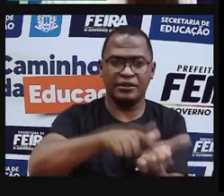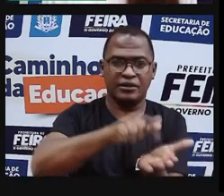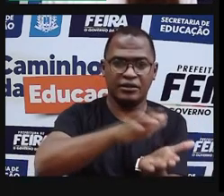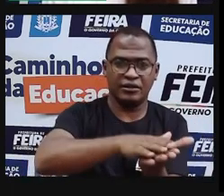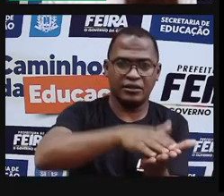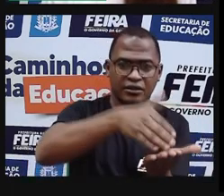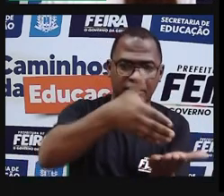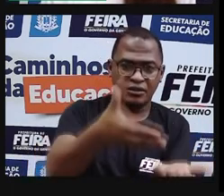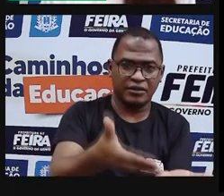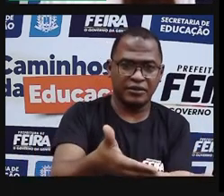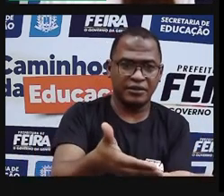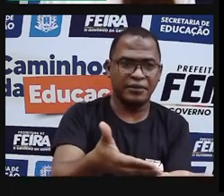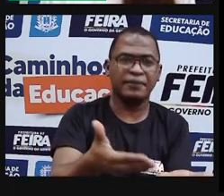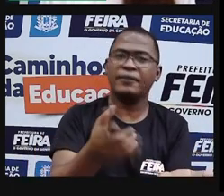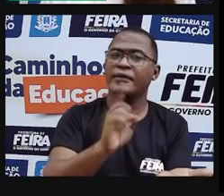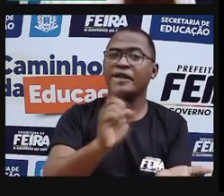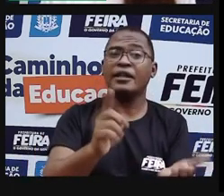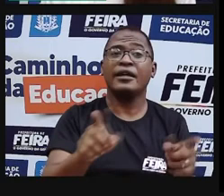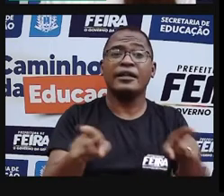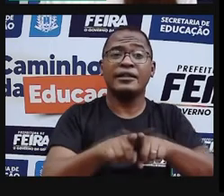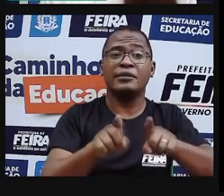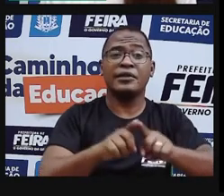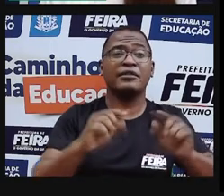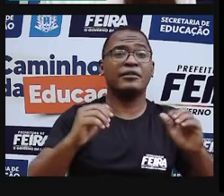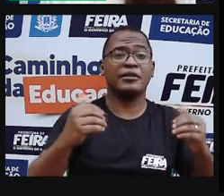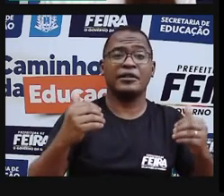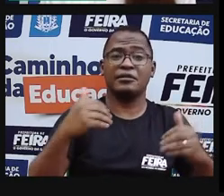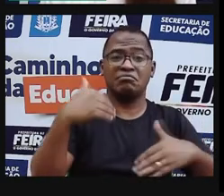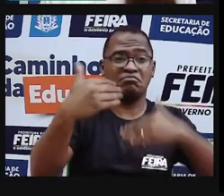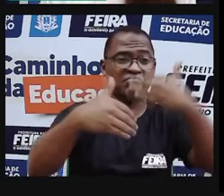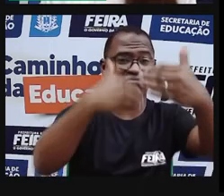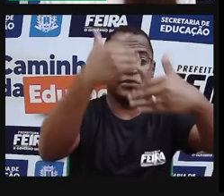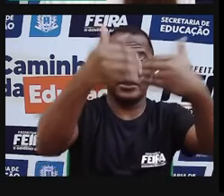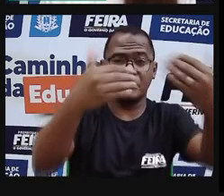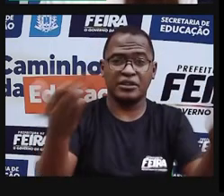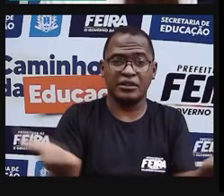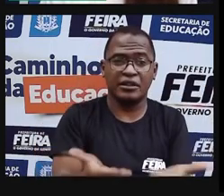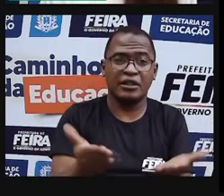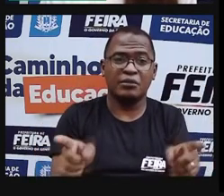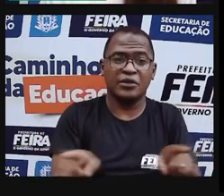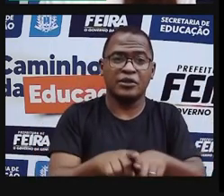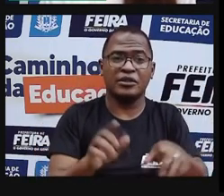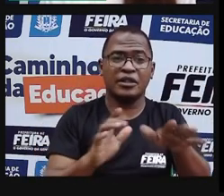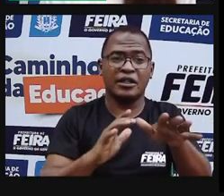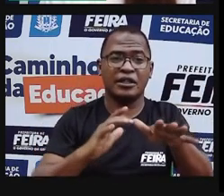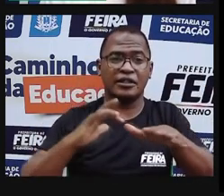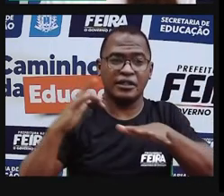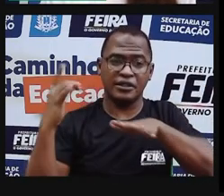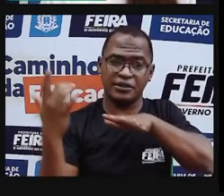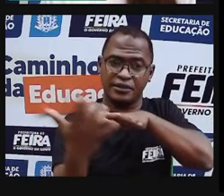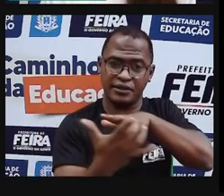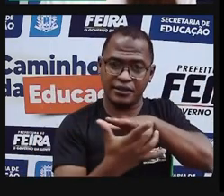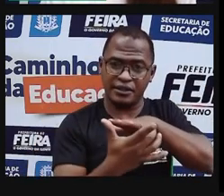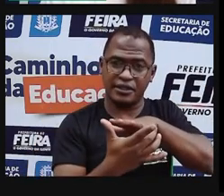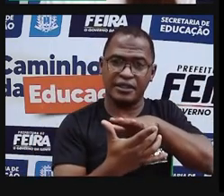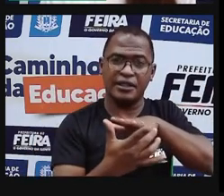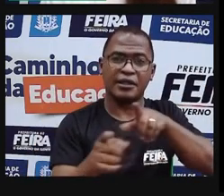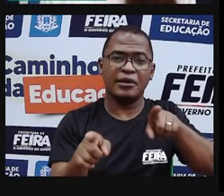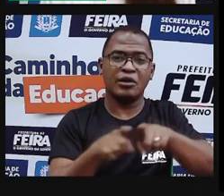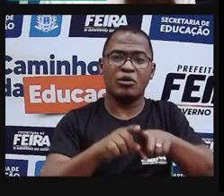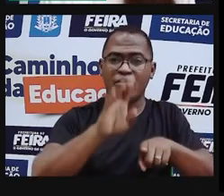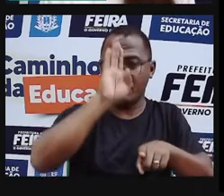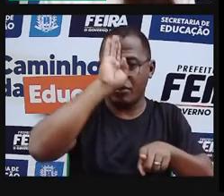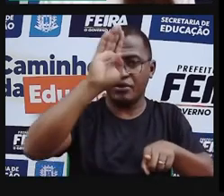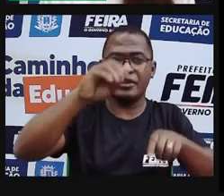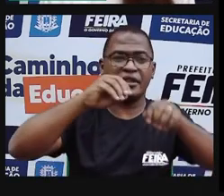usar os seus conhecimentos em comunicação e as redes sociais para promover não só o seu trabalho